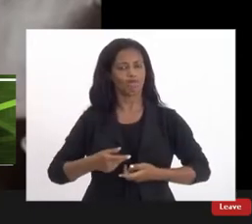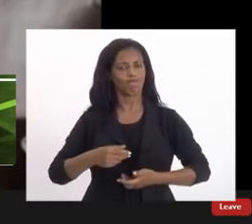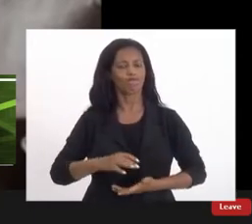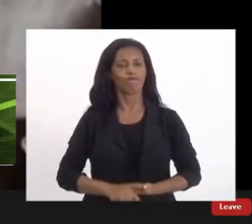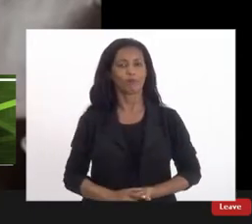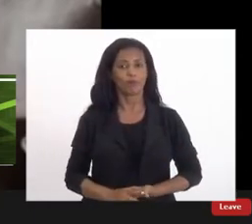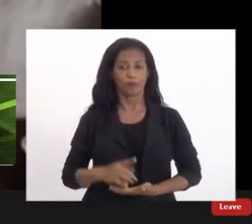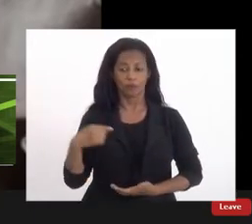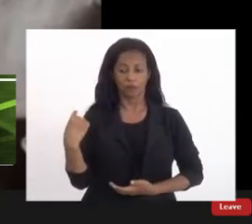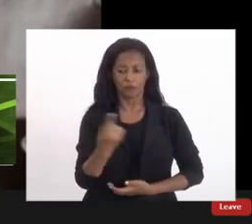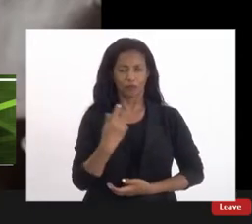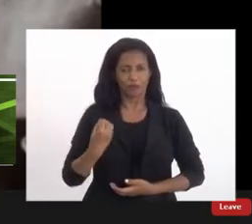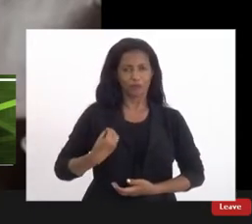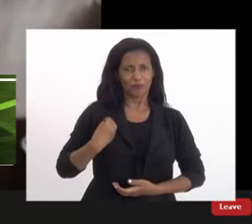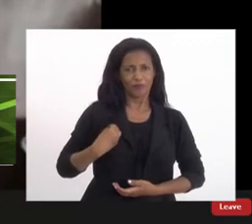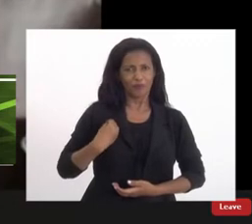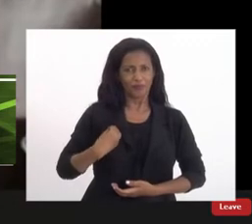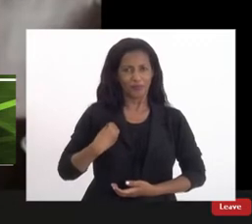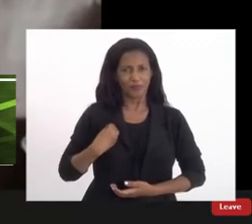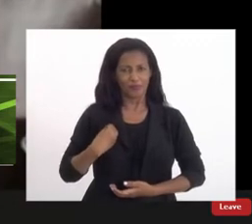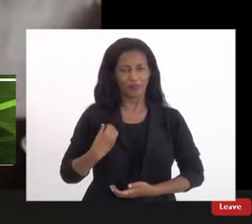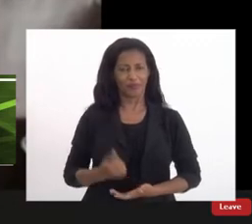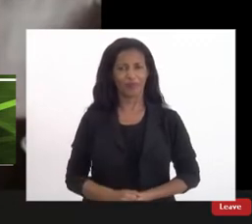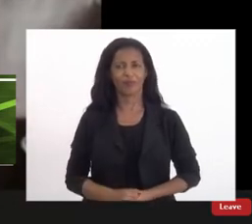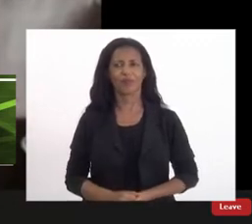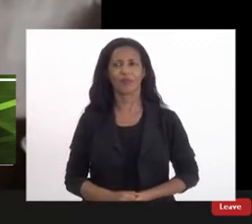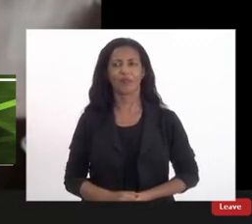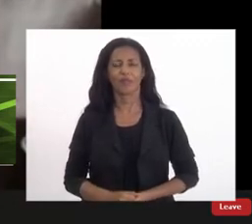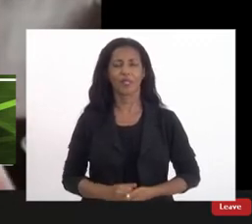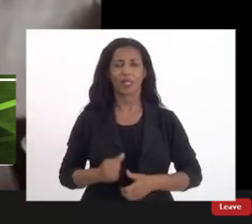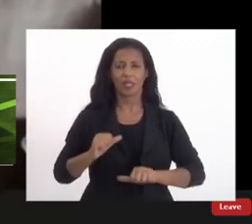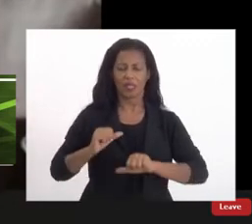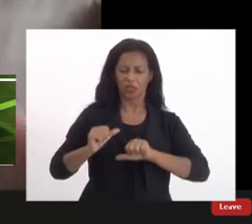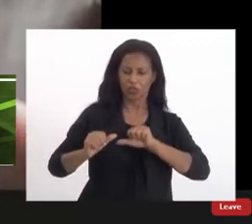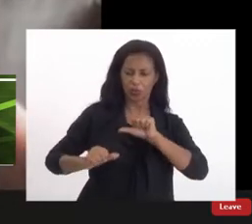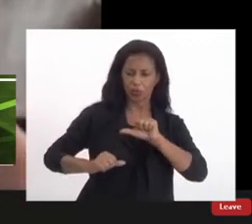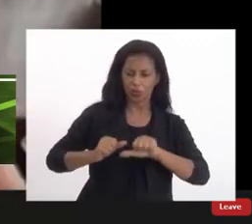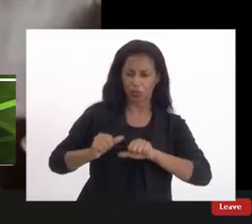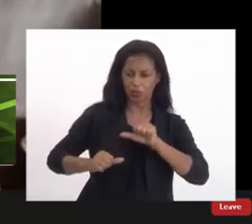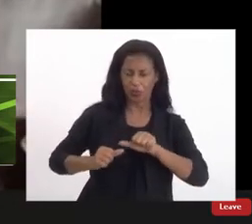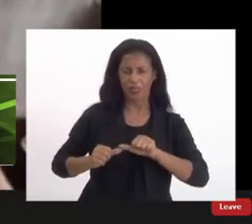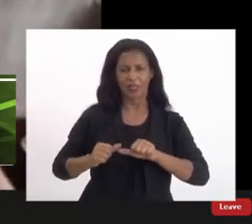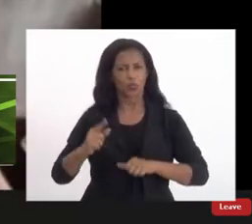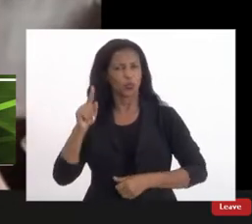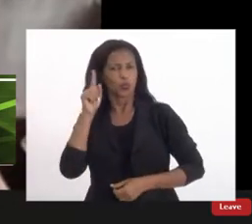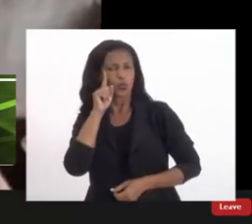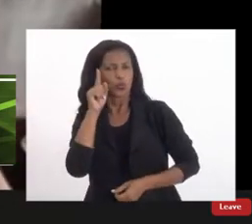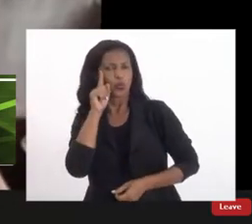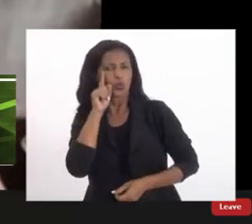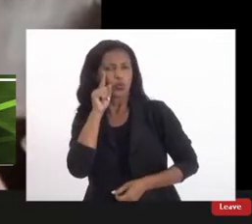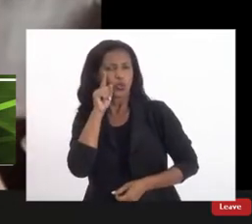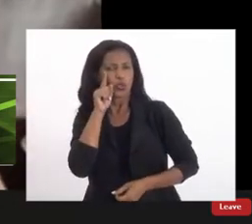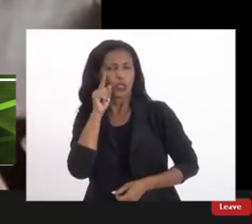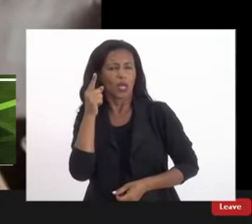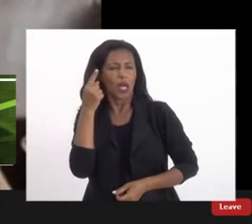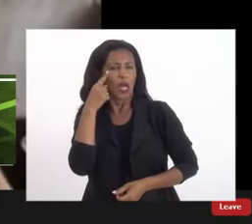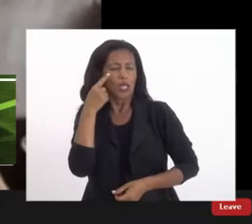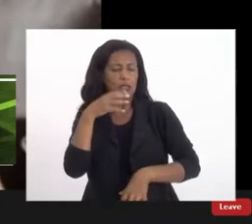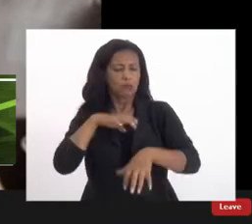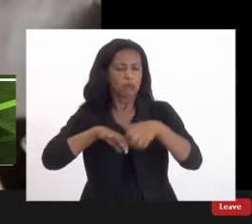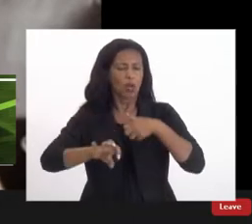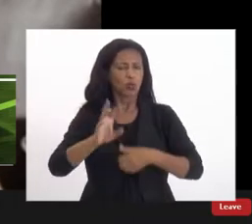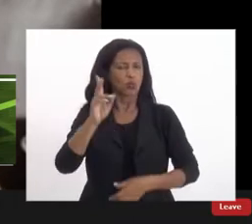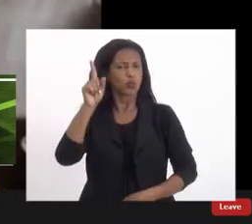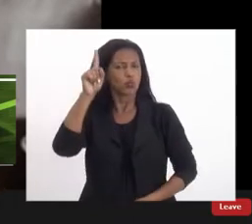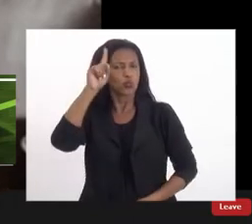vive e vivencia e reproduz e se alimenta e consome essa apatia todos